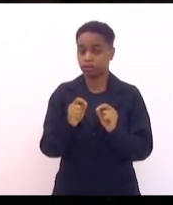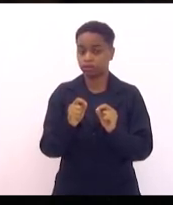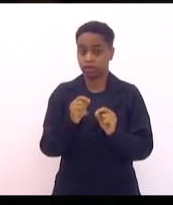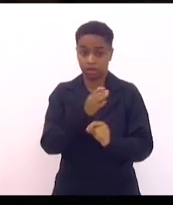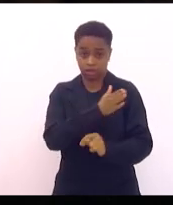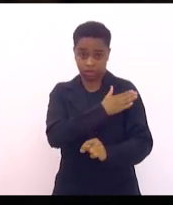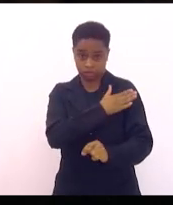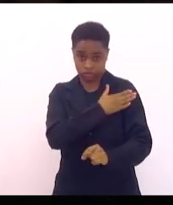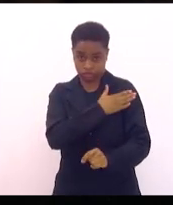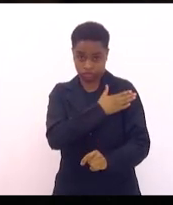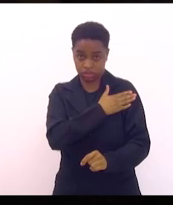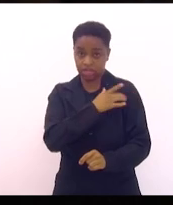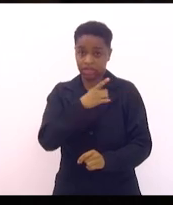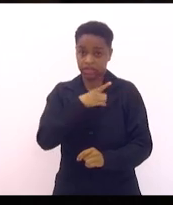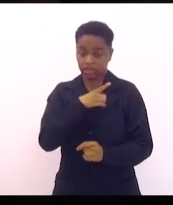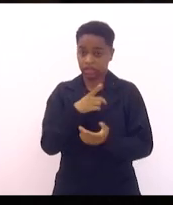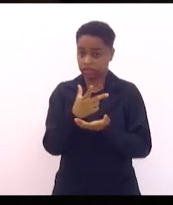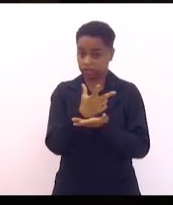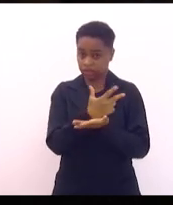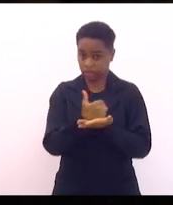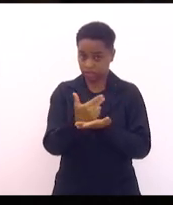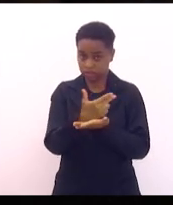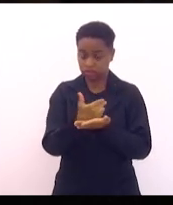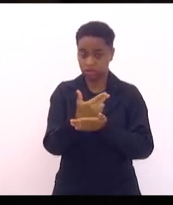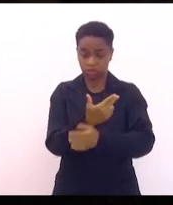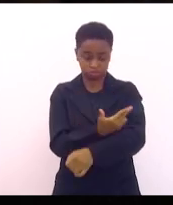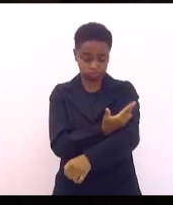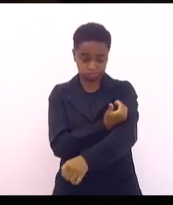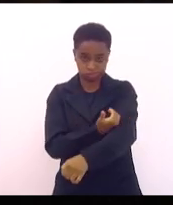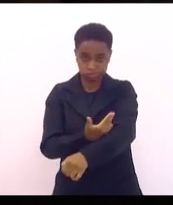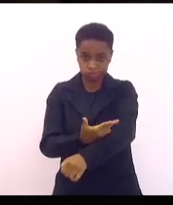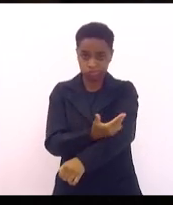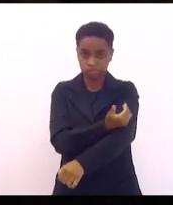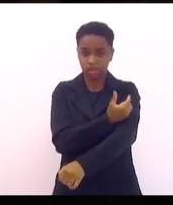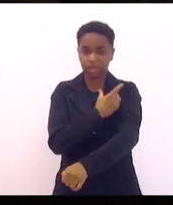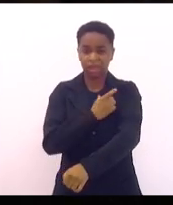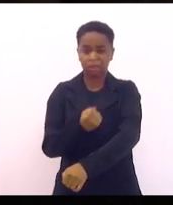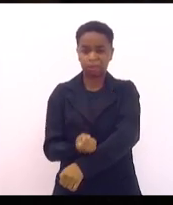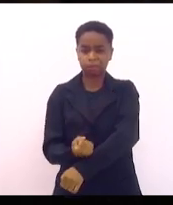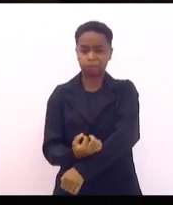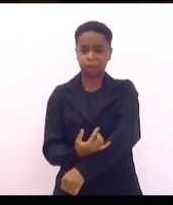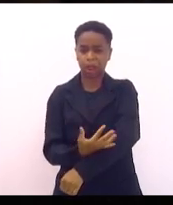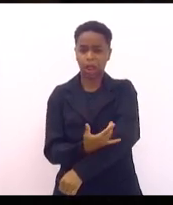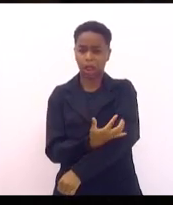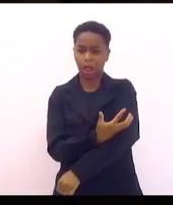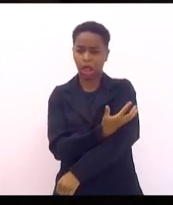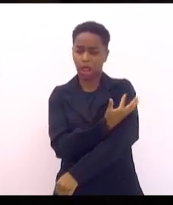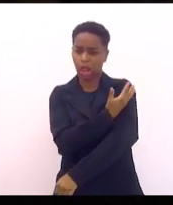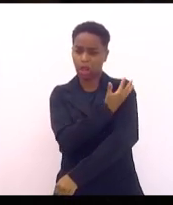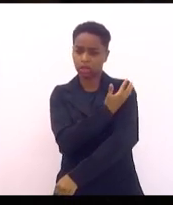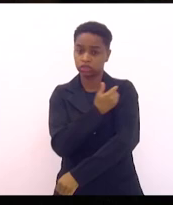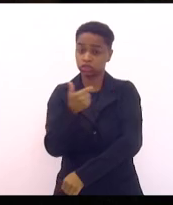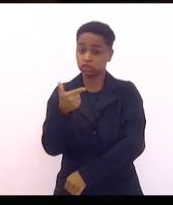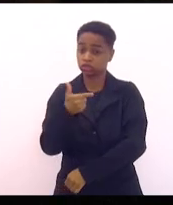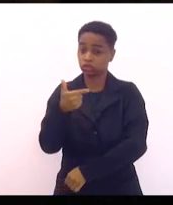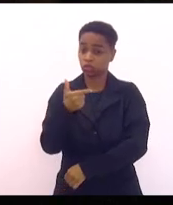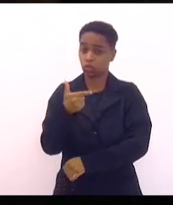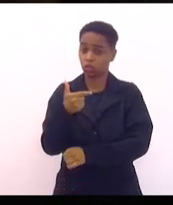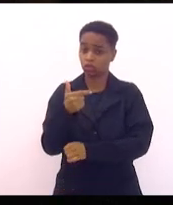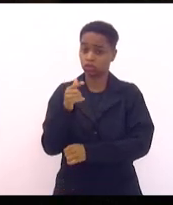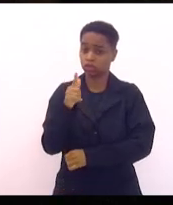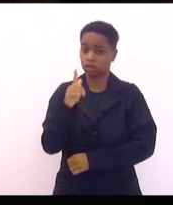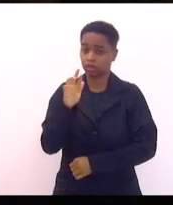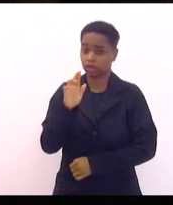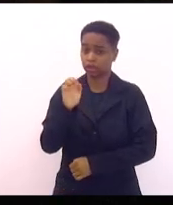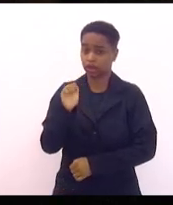esquerdo, onde tinha os atabaques totalmente queimados com queimaduras de segundo grau. Quer dizer, alguém dentro